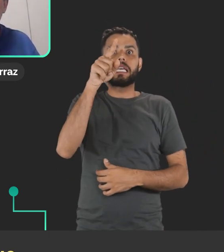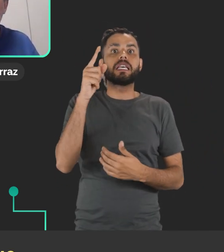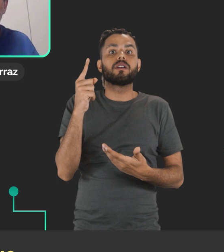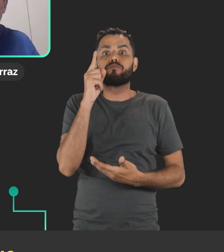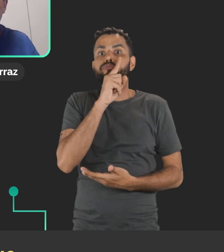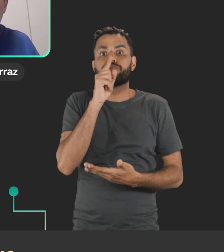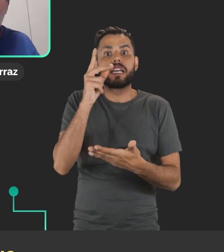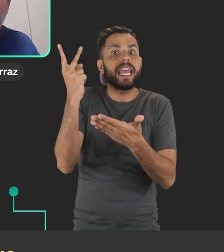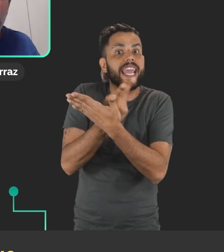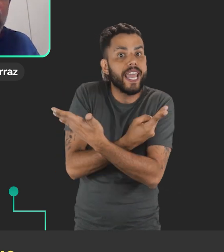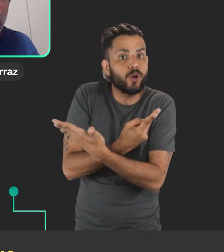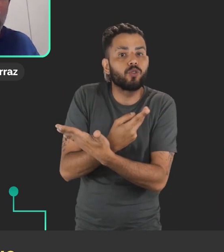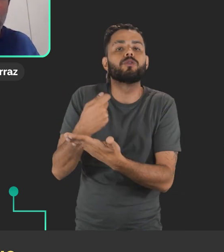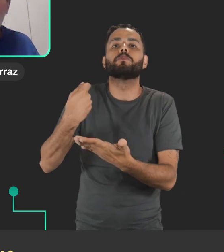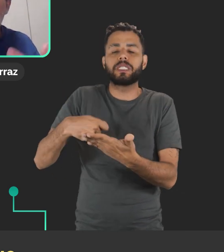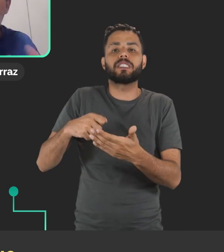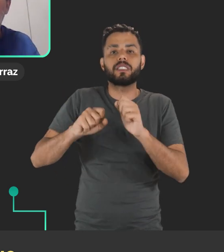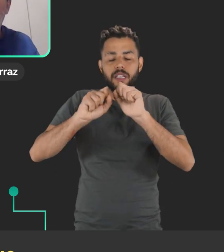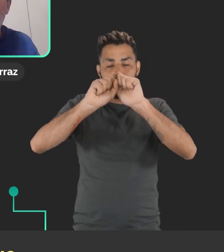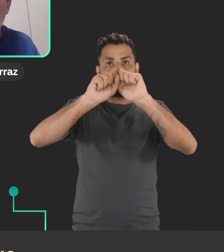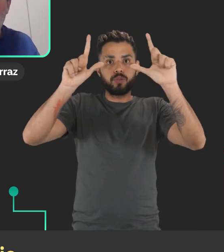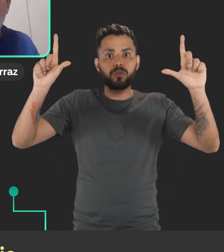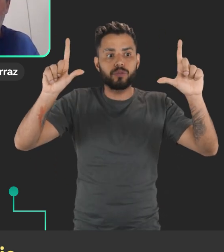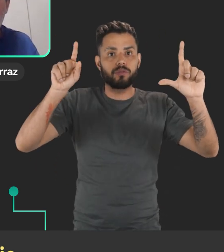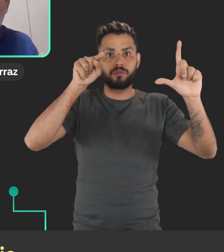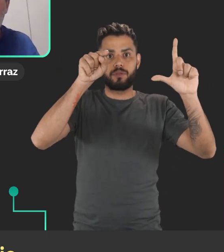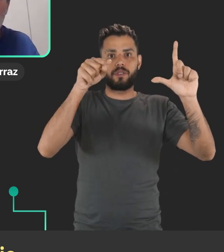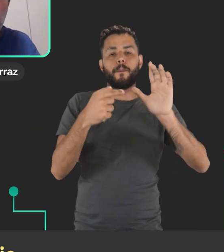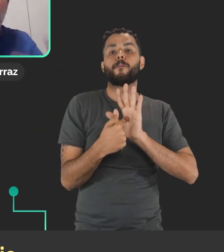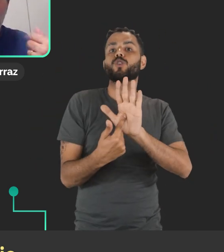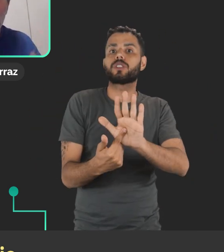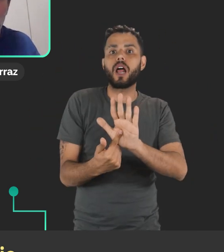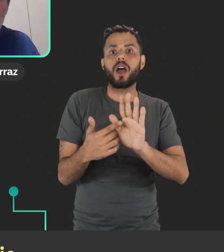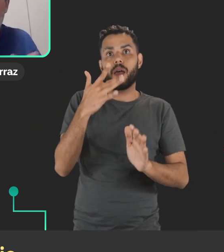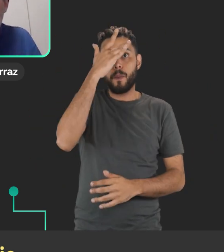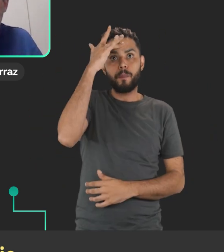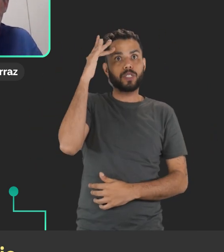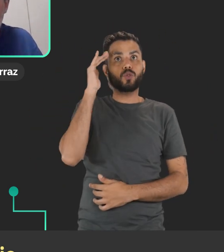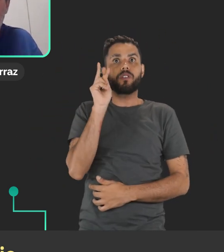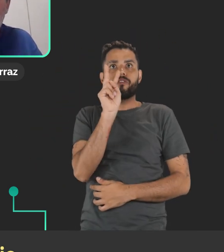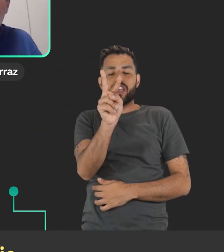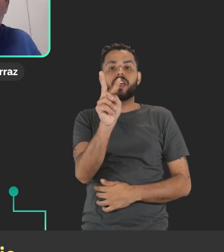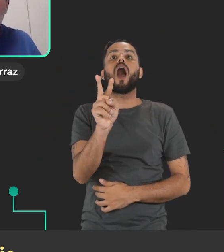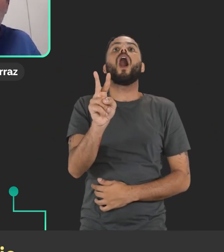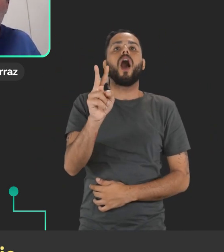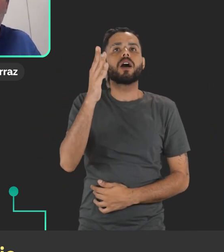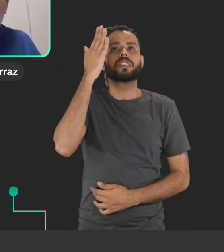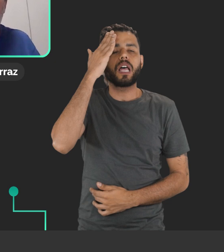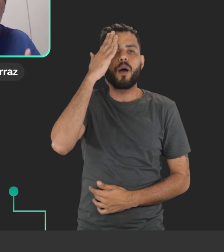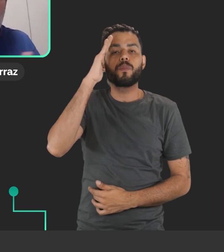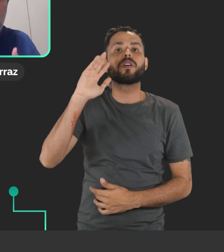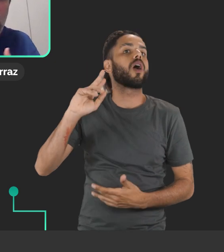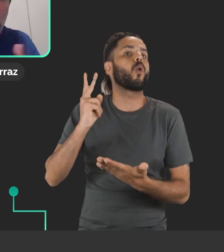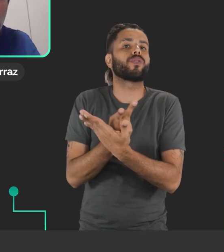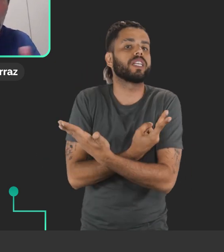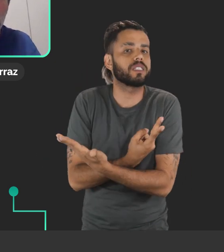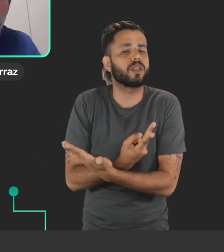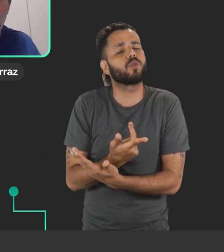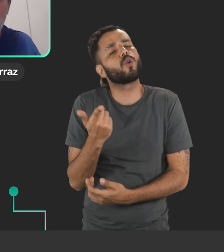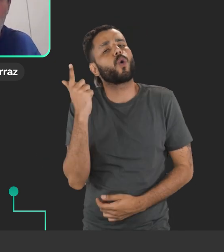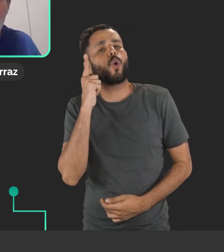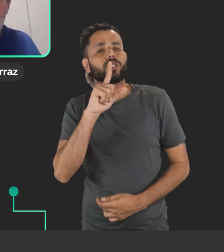Essa mensagem de erro, ela tem que estar disponível para o usuário, ela tem que pular na tela do usuário para que ele saiba o que aconteceu e ele possa